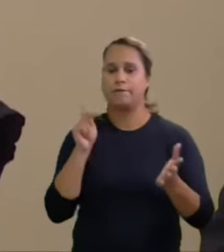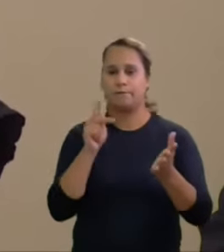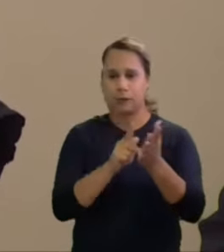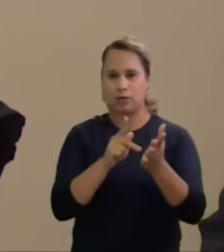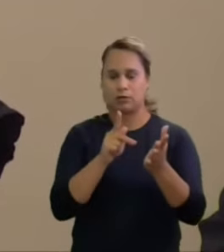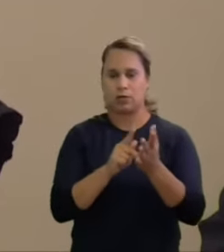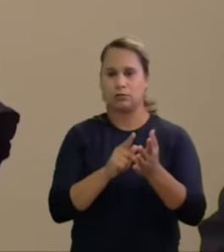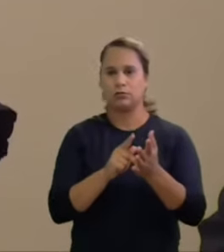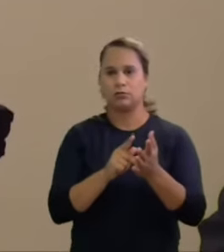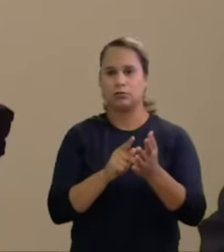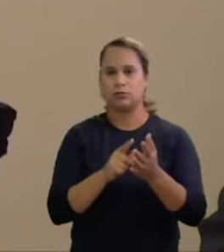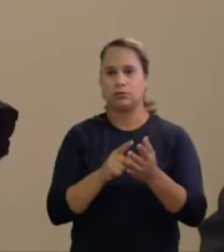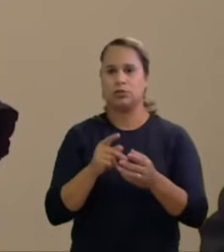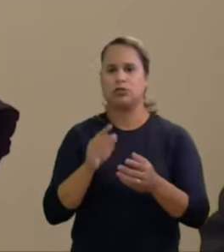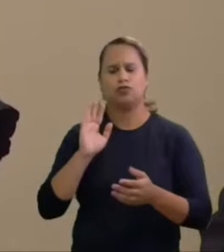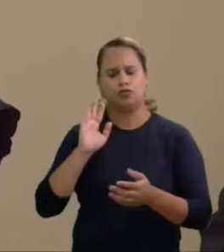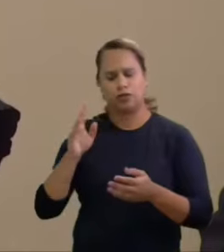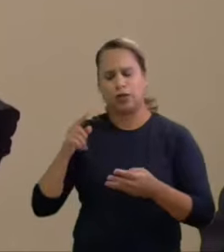me antecederam